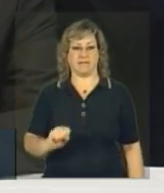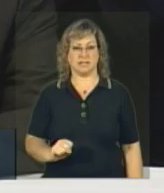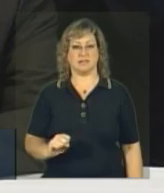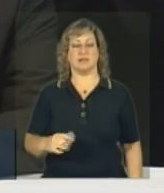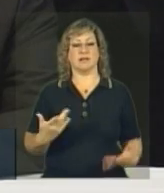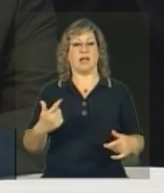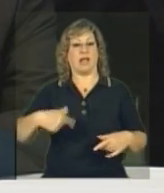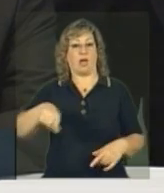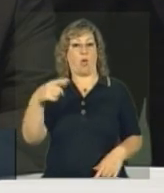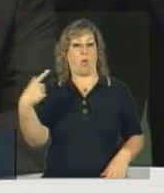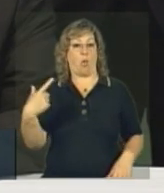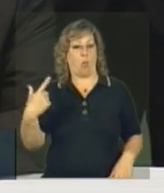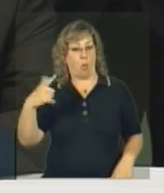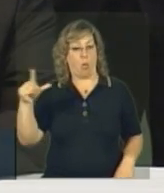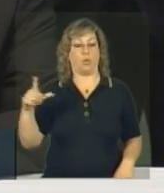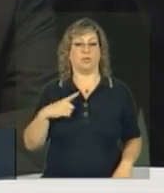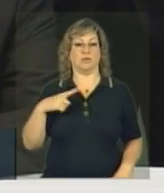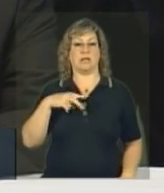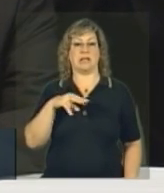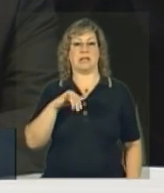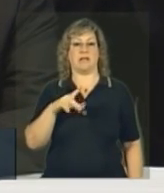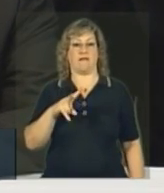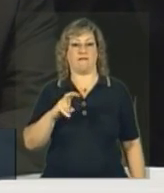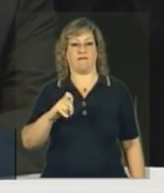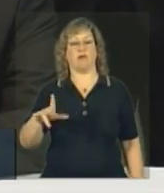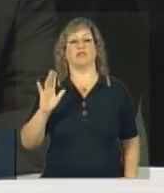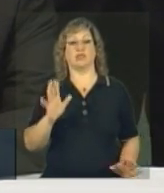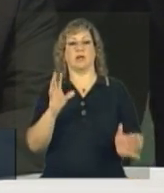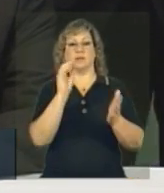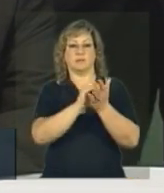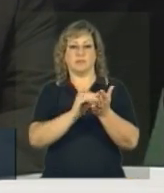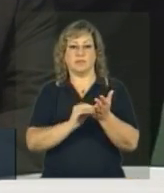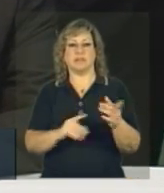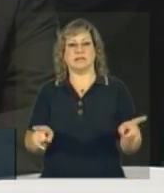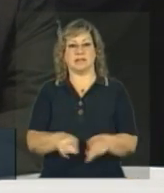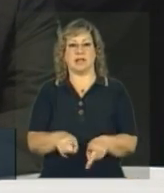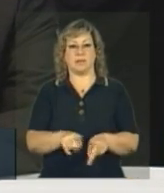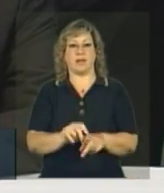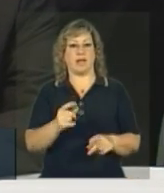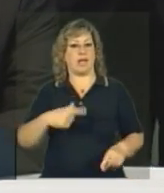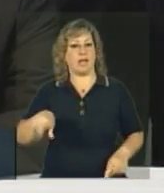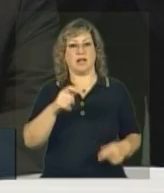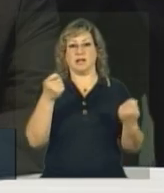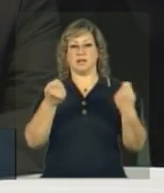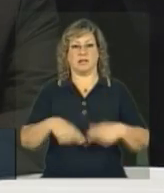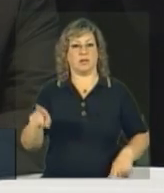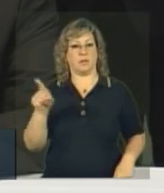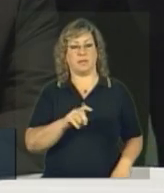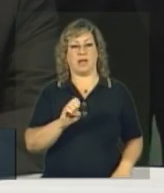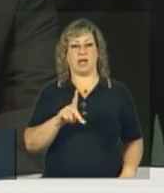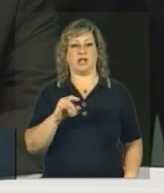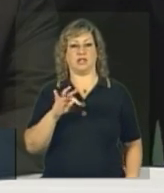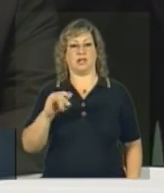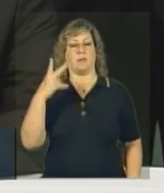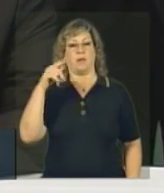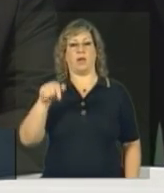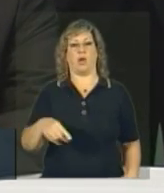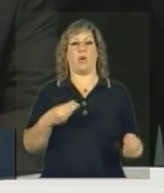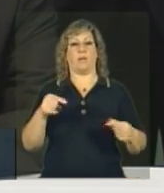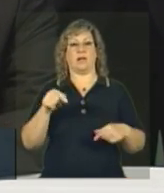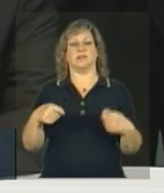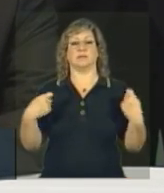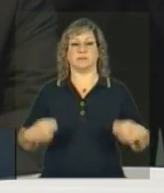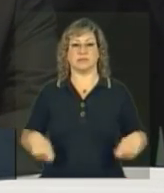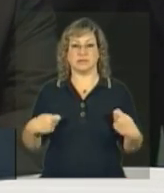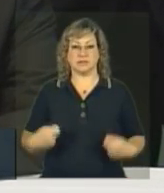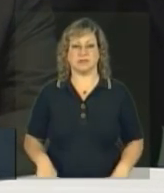portanto, esses outros níveis já estão sendo preenchidos também, já que eles não precisam de edital como esse precisa, uma chamada pública